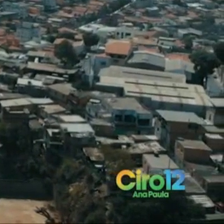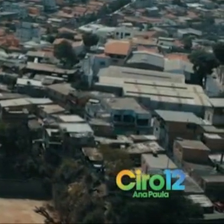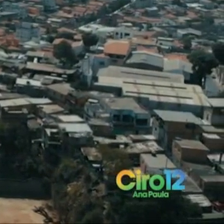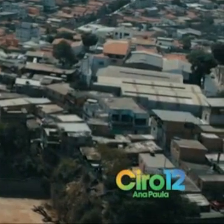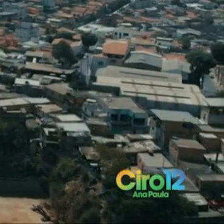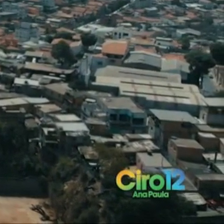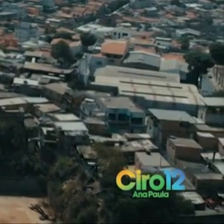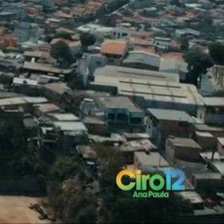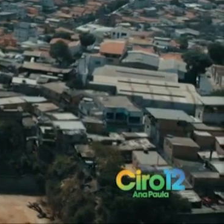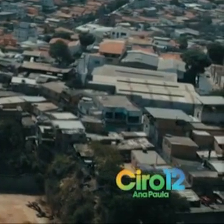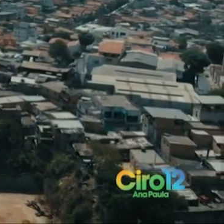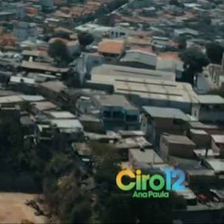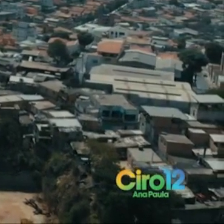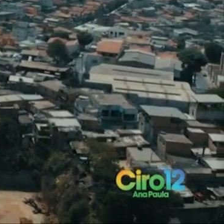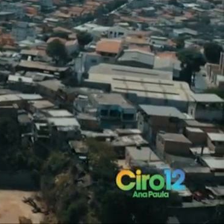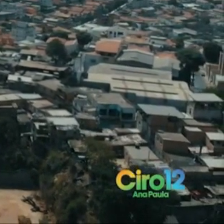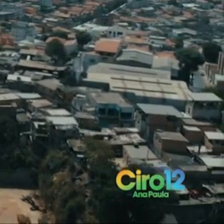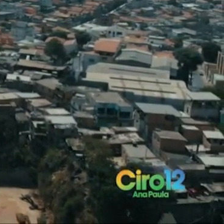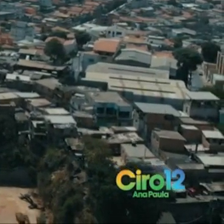Senador é Bruno Miranda, 123.